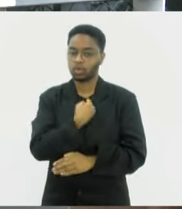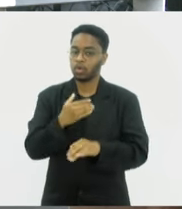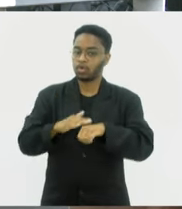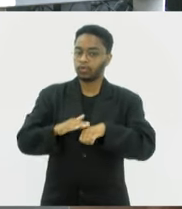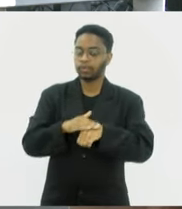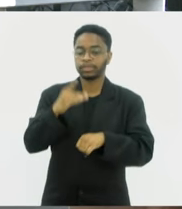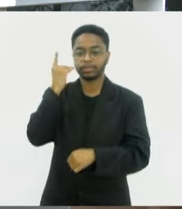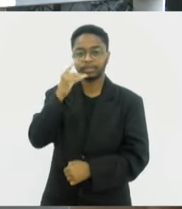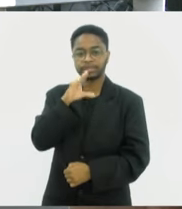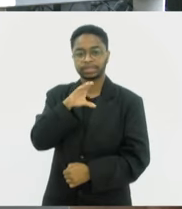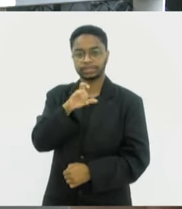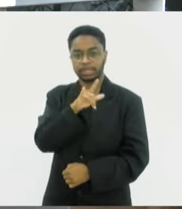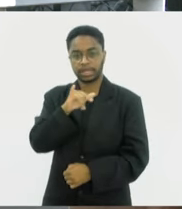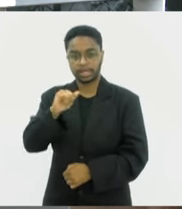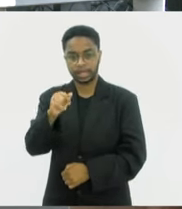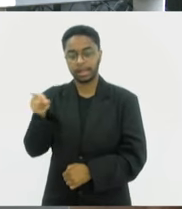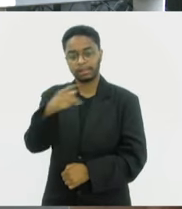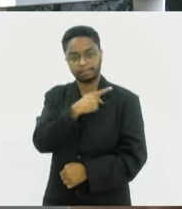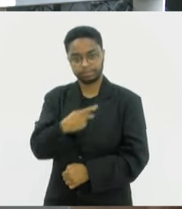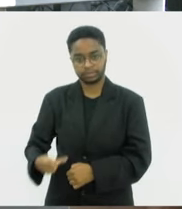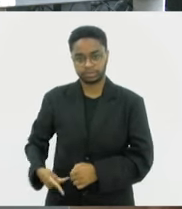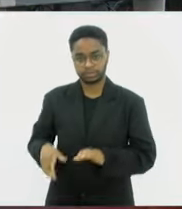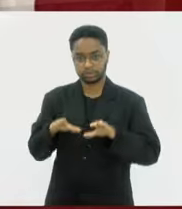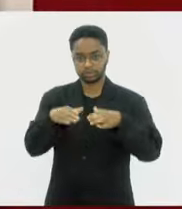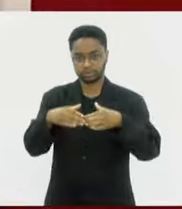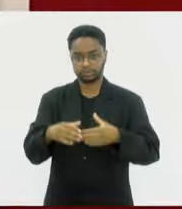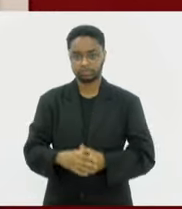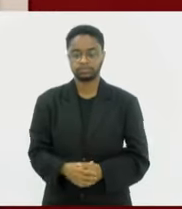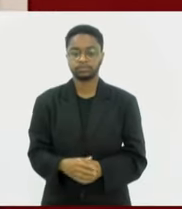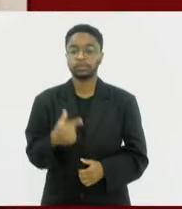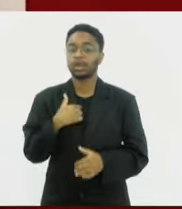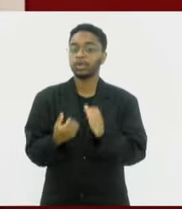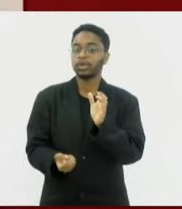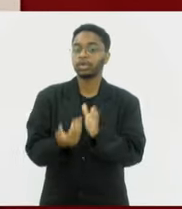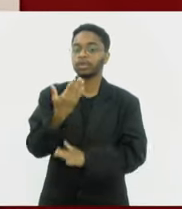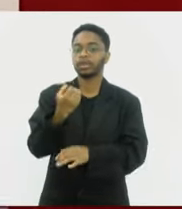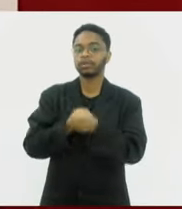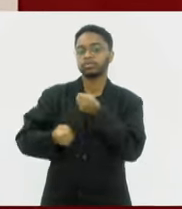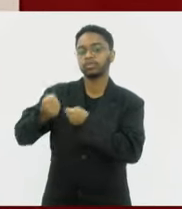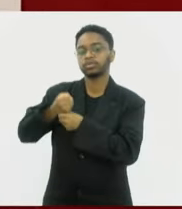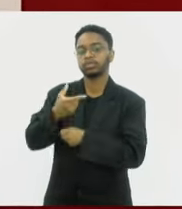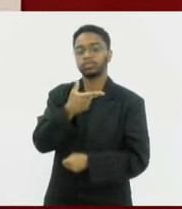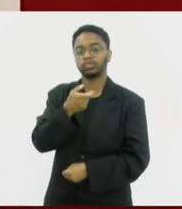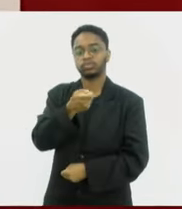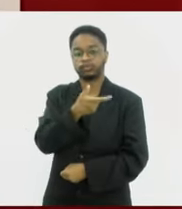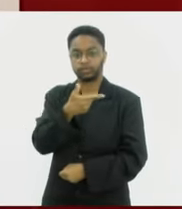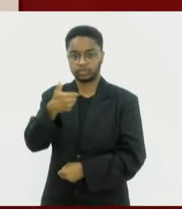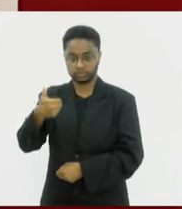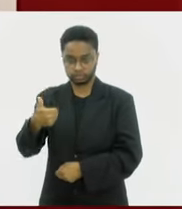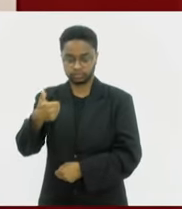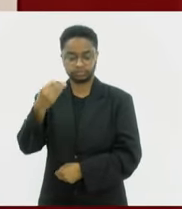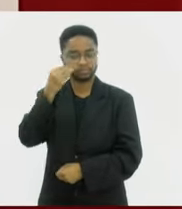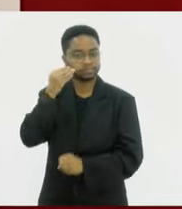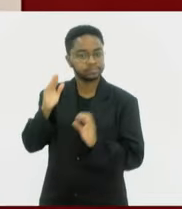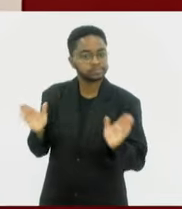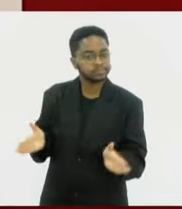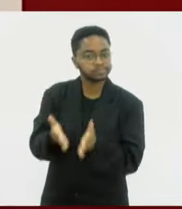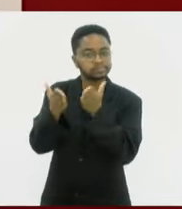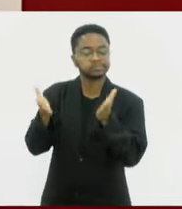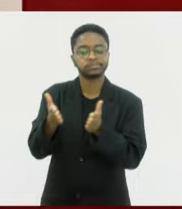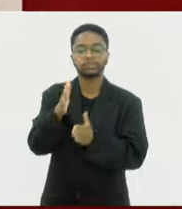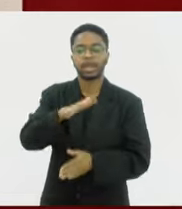com a deputada Célia Jordão, que preside esse grupo. Eu criei no ano de 2021 para fomentar essa